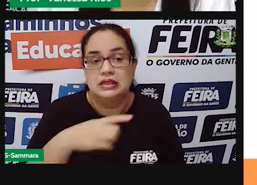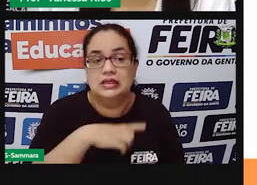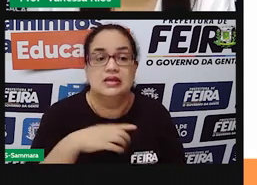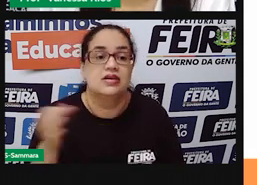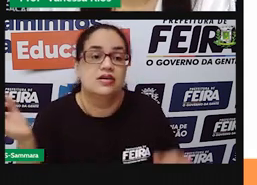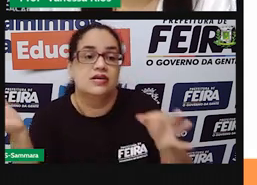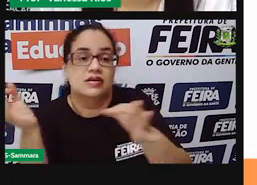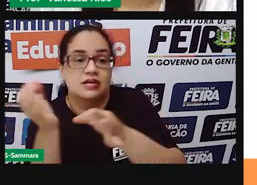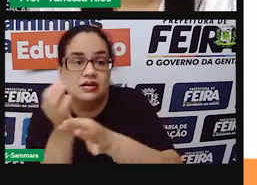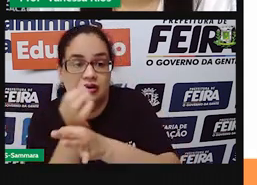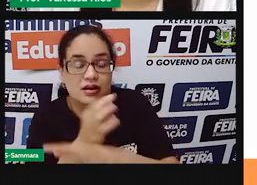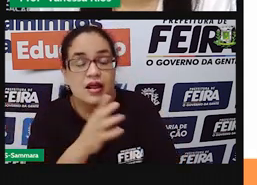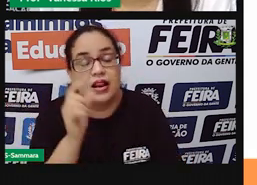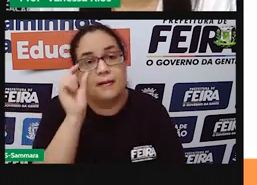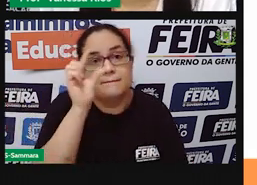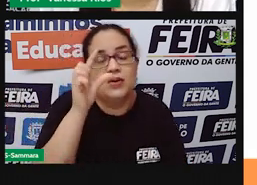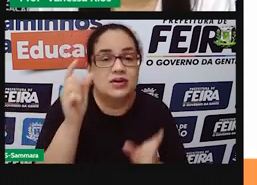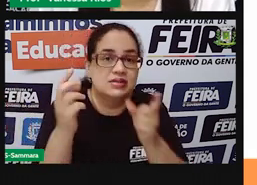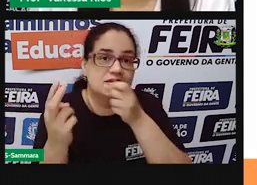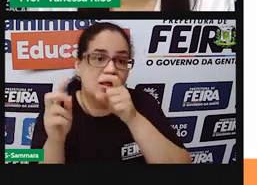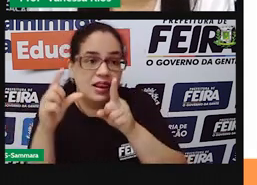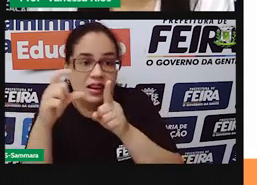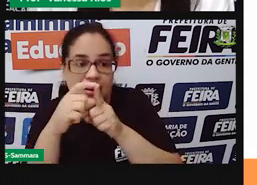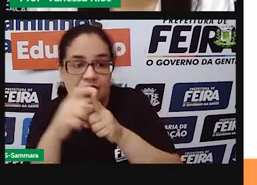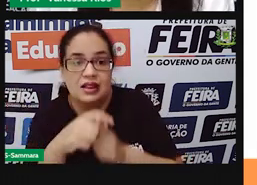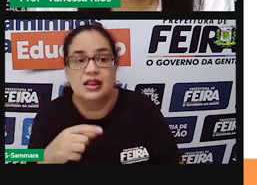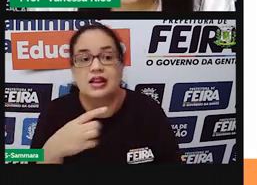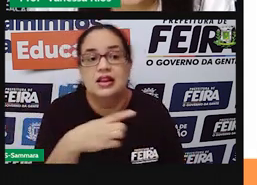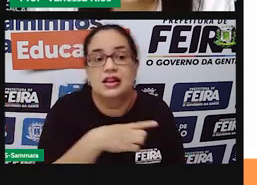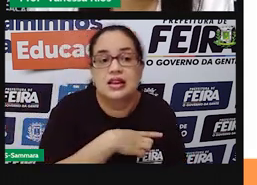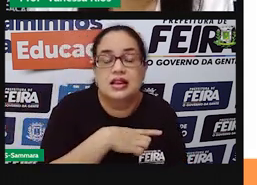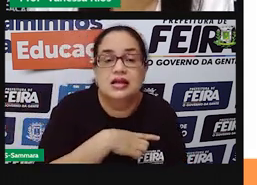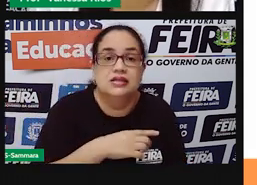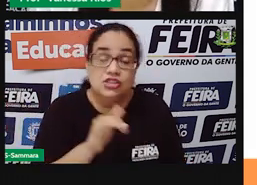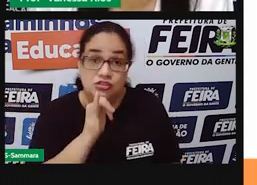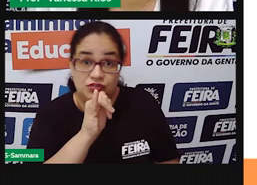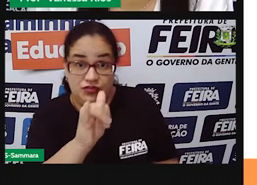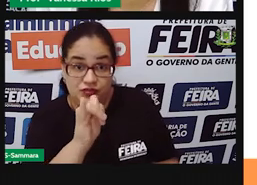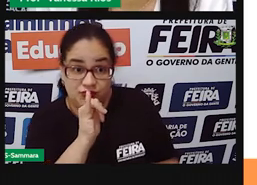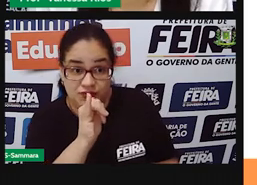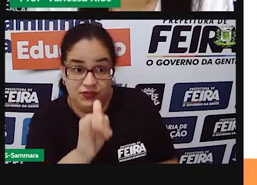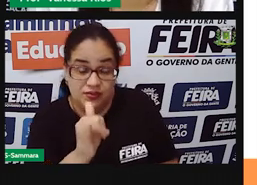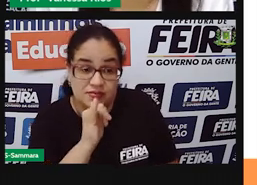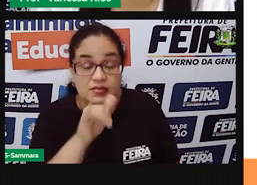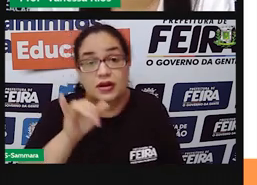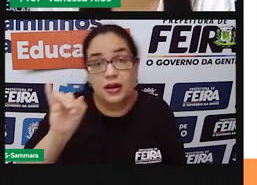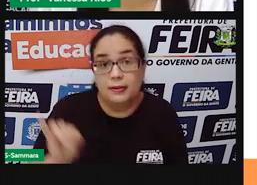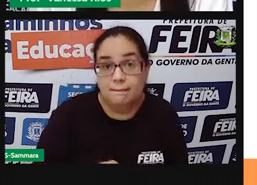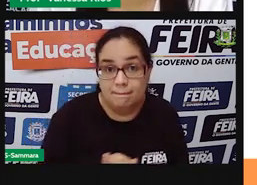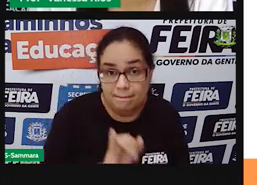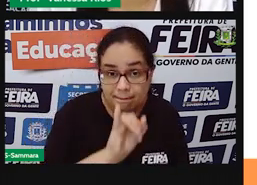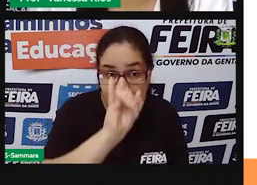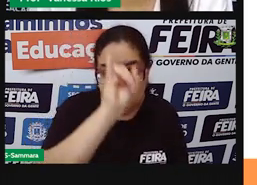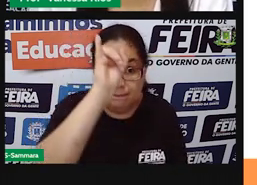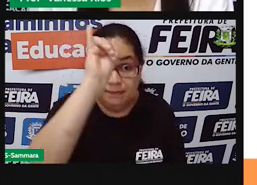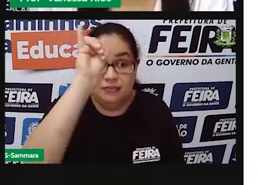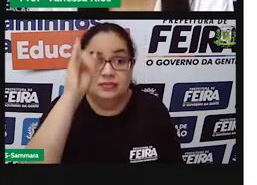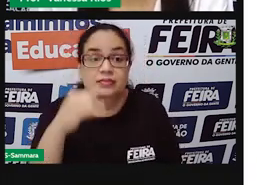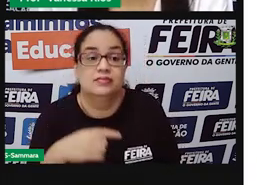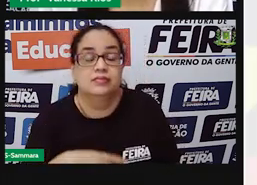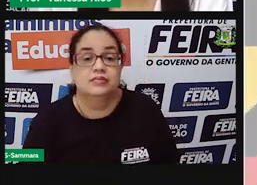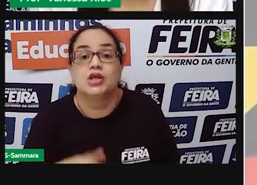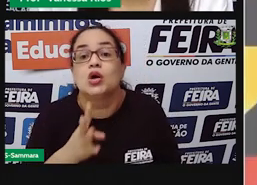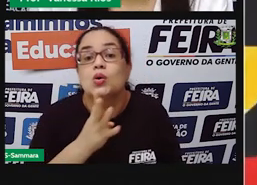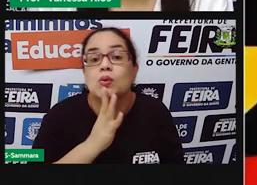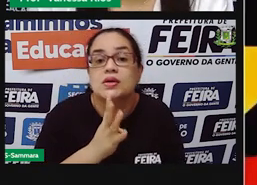poucas letras, mas que abrange aí um mundo de informações que são muito importantes para que a gente tenha conhecimento.